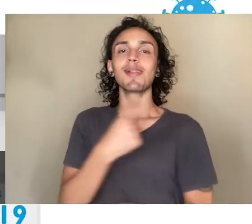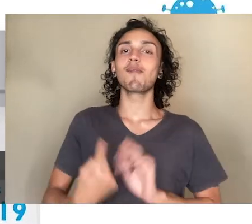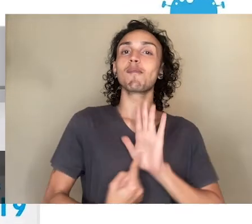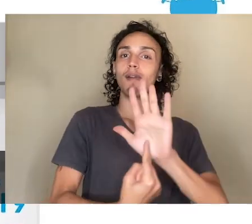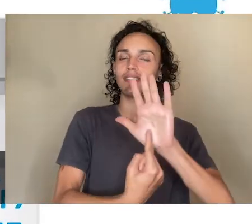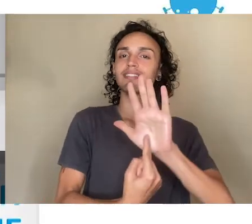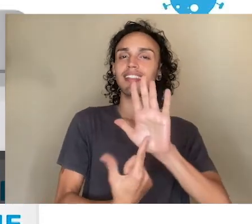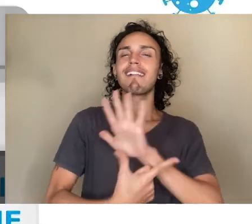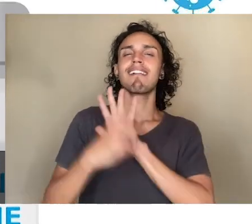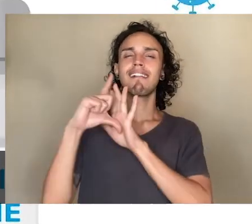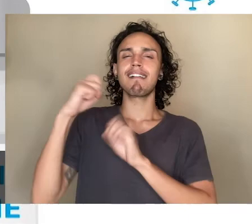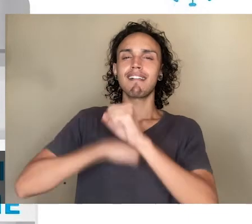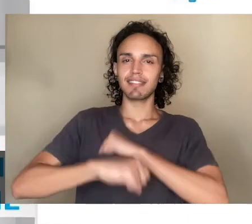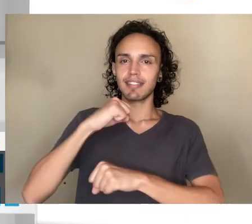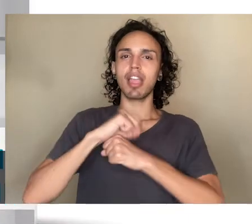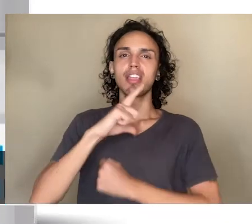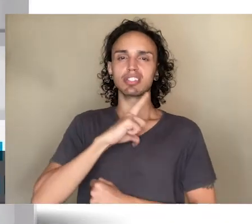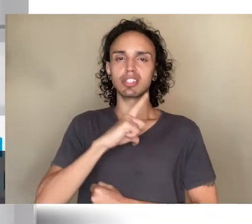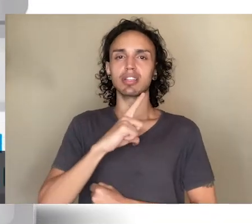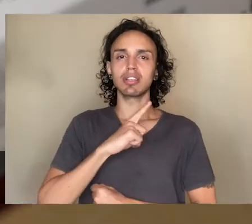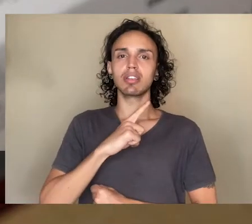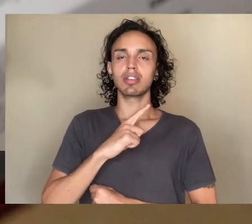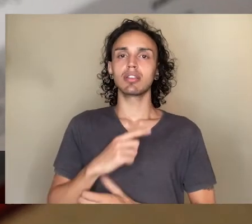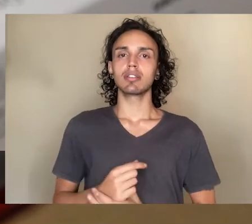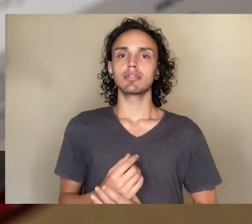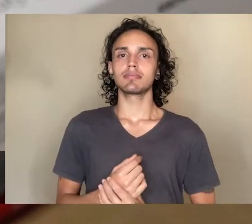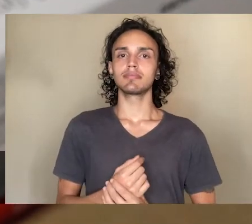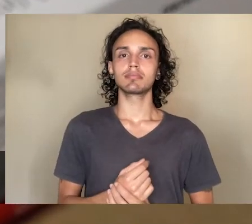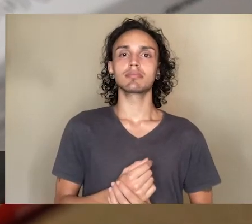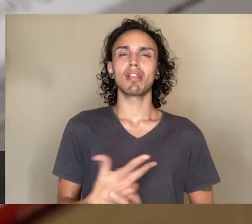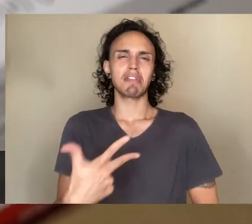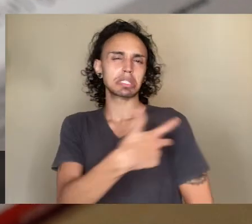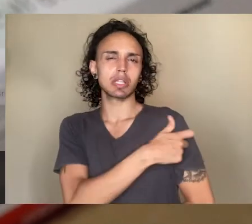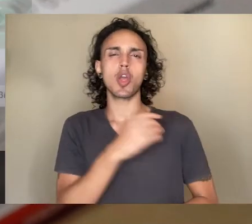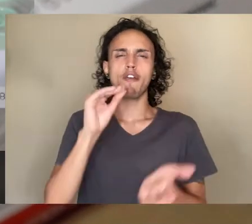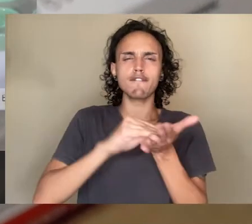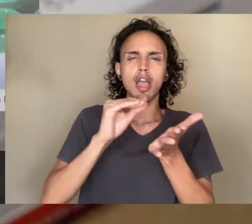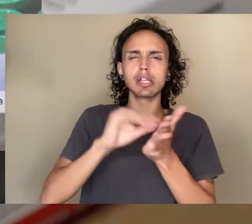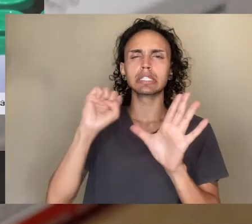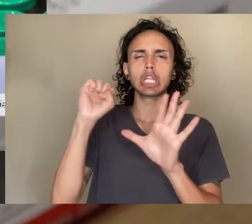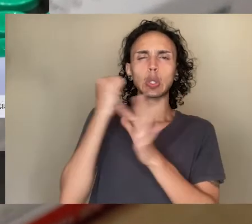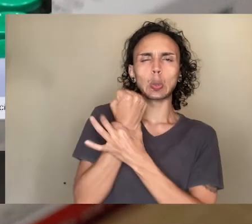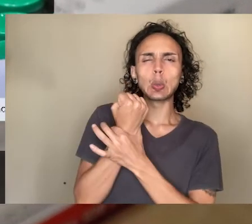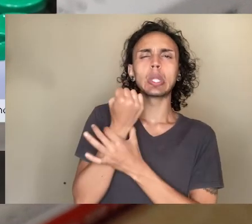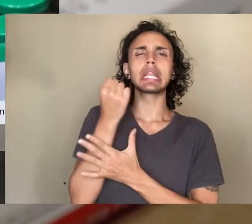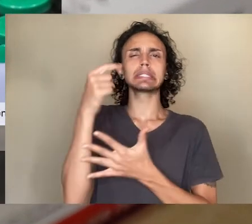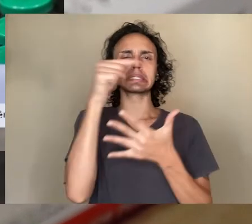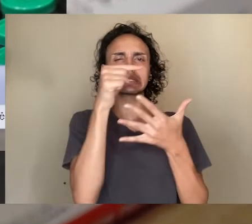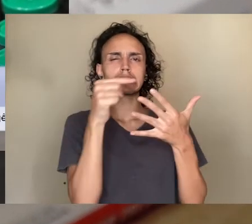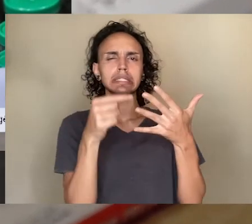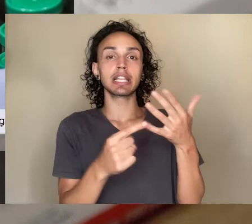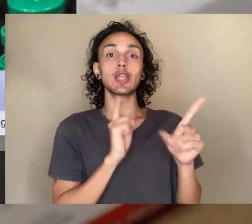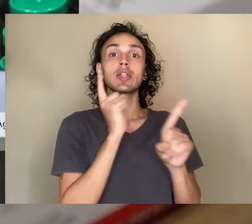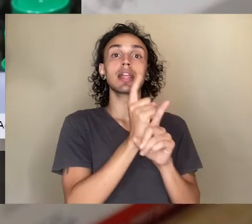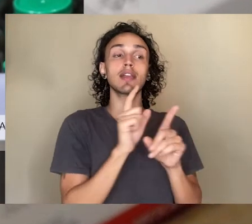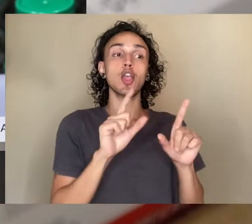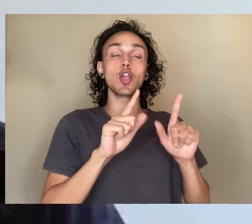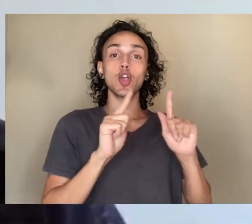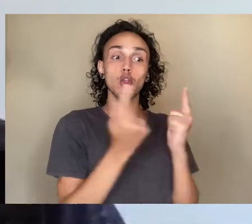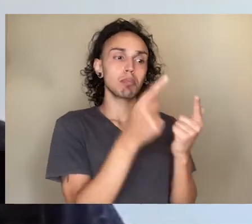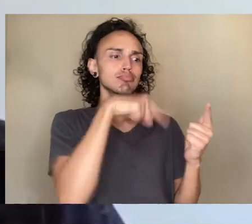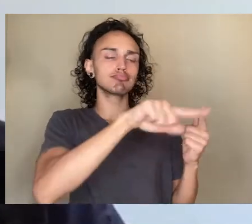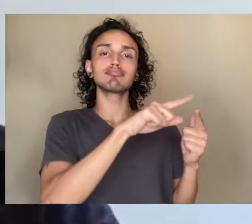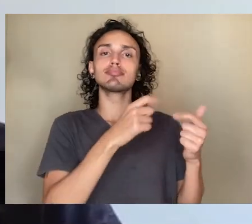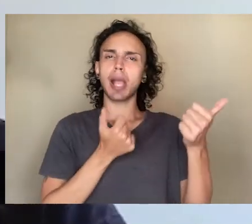debate que estava acontecendo no ano passado, contestando a vacina, a segurança da vacina, mas, enfim, identificavam atores dentro